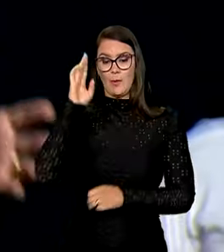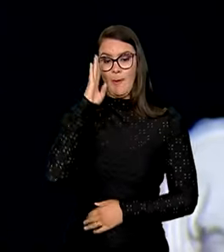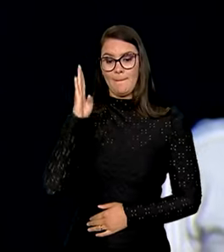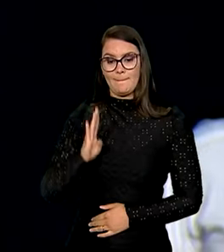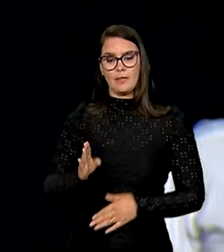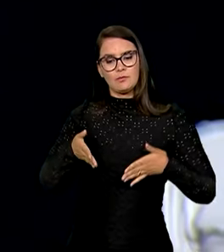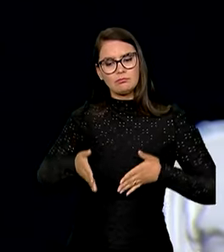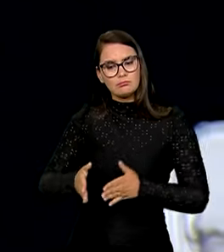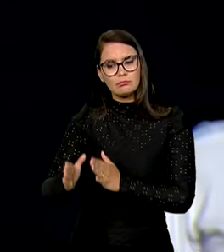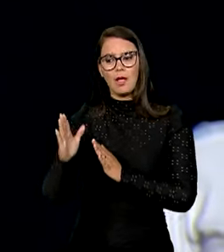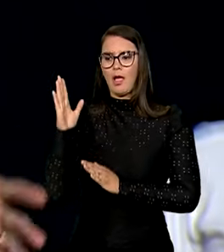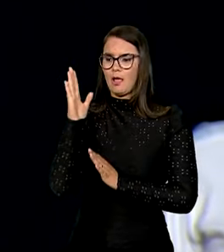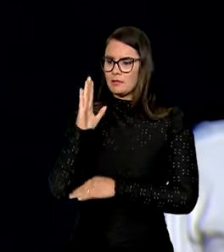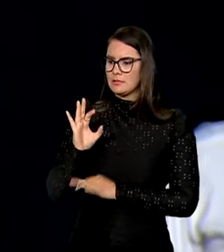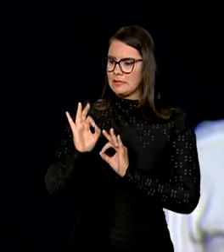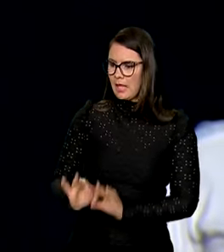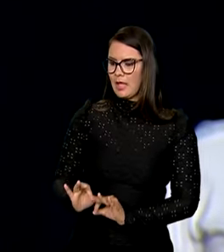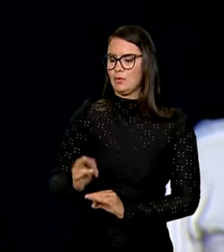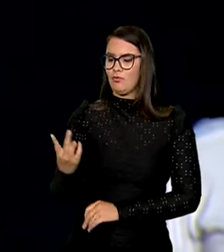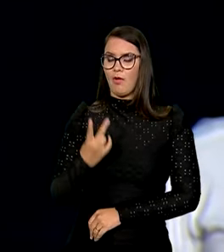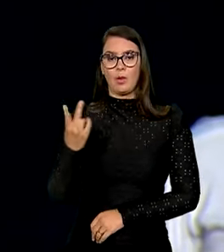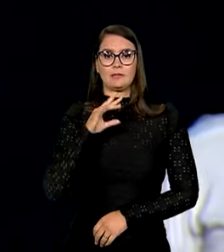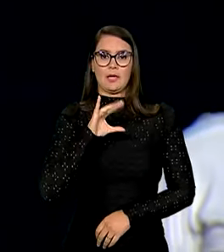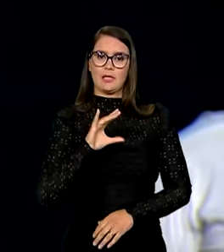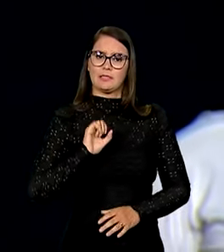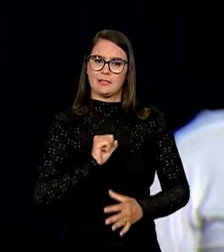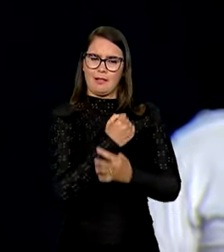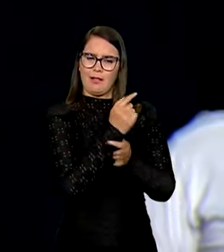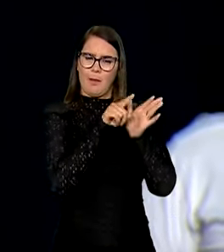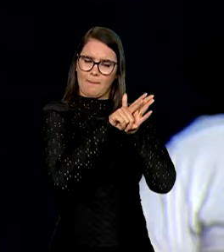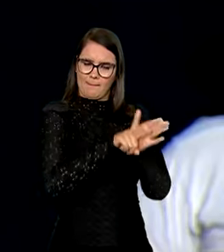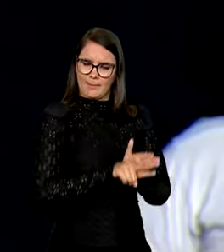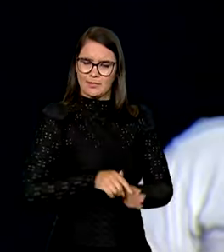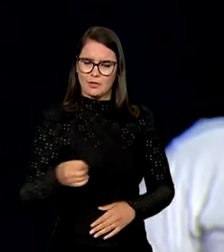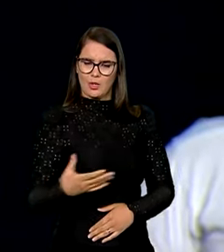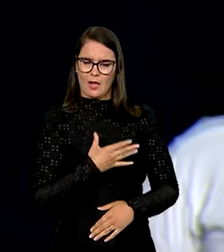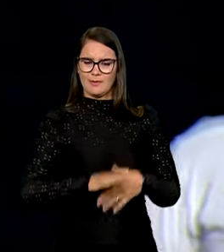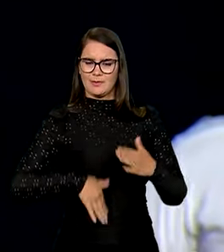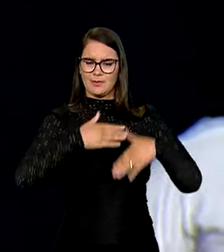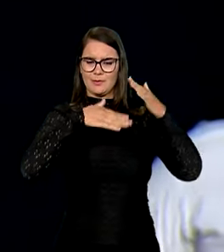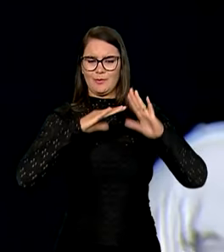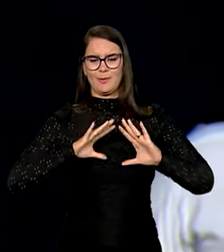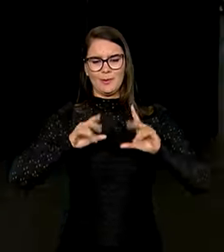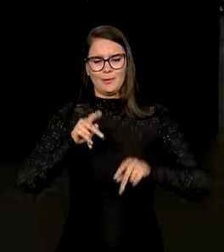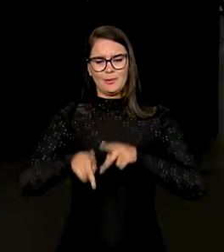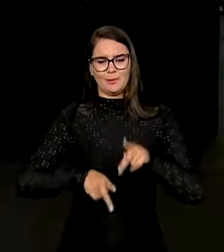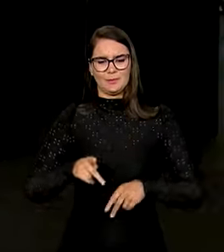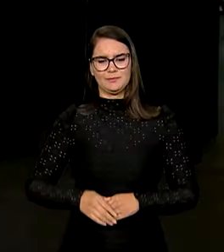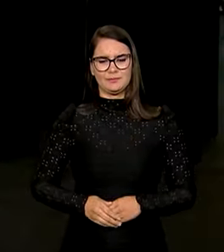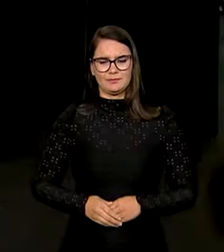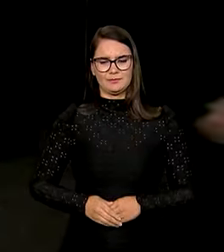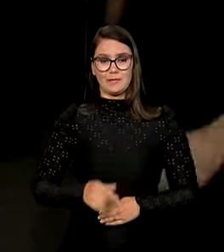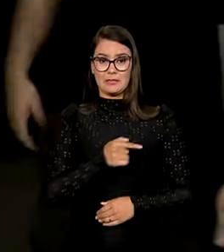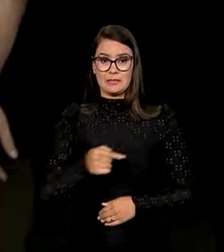siga nesse caminho certo, valorizando a ciência e garantindo mais pesquisa, inovação e desenvolvimento para todo o povo brasileiro. A